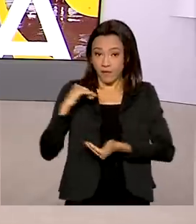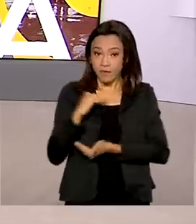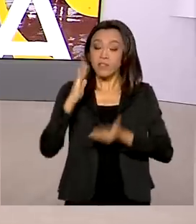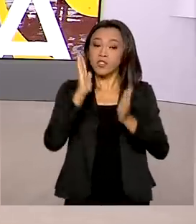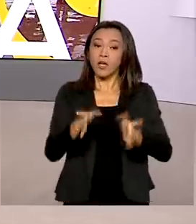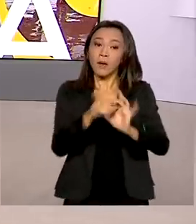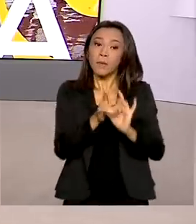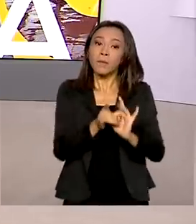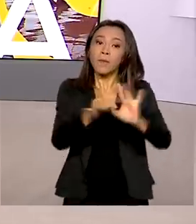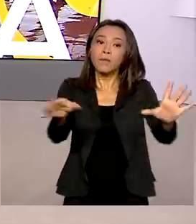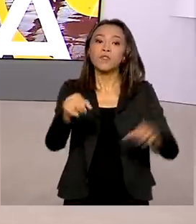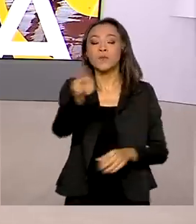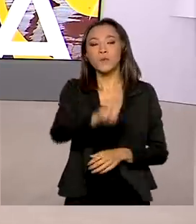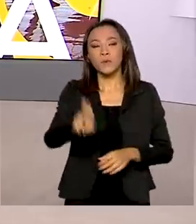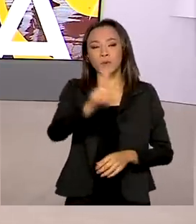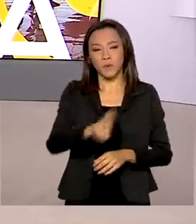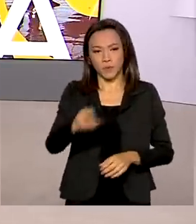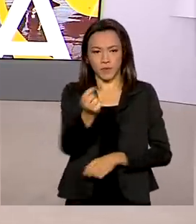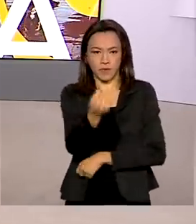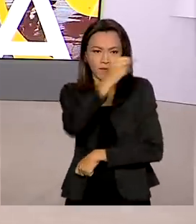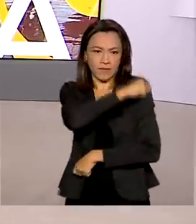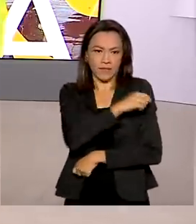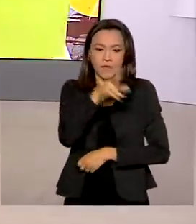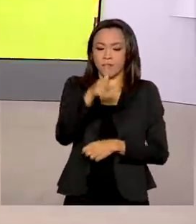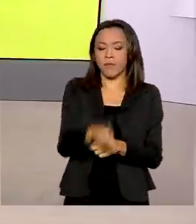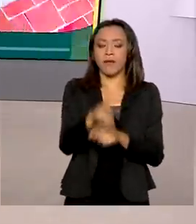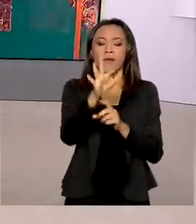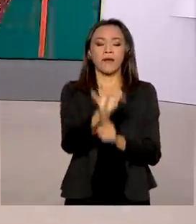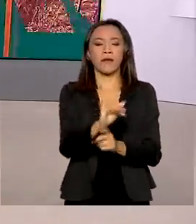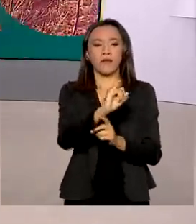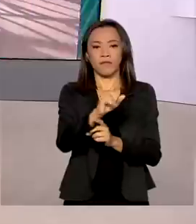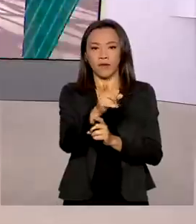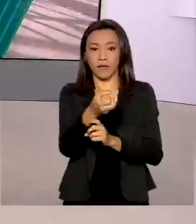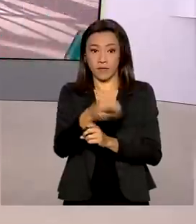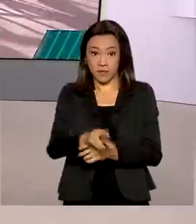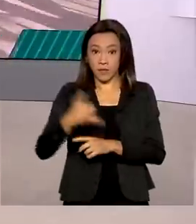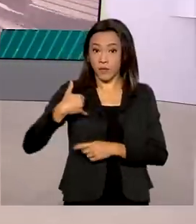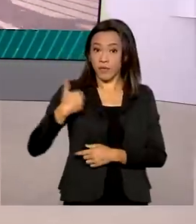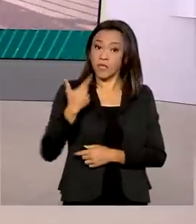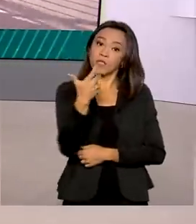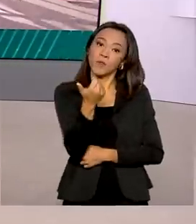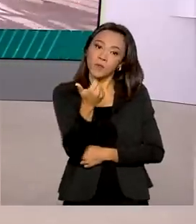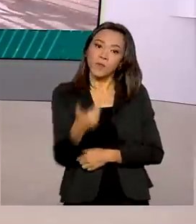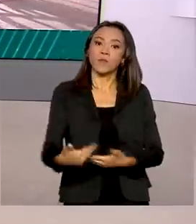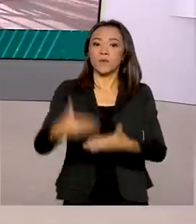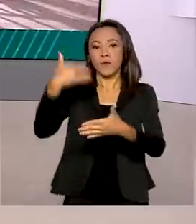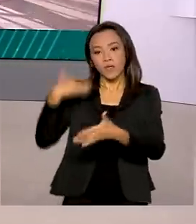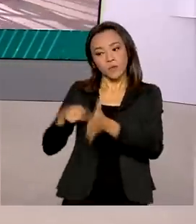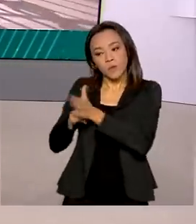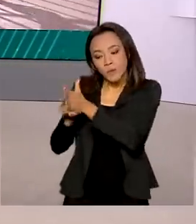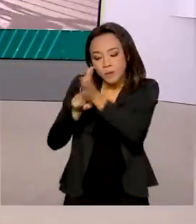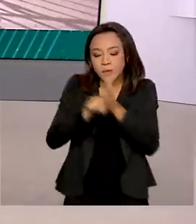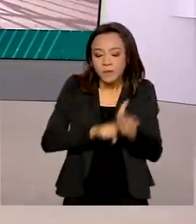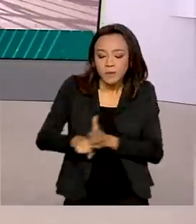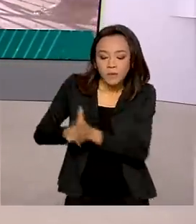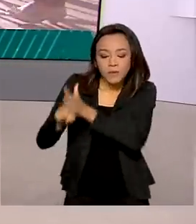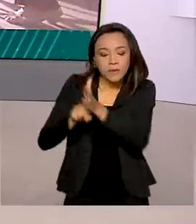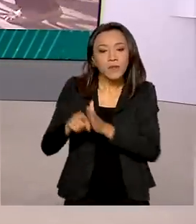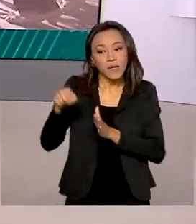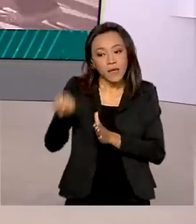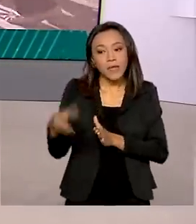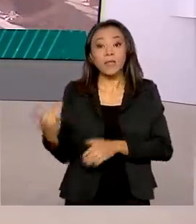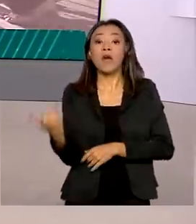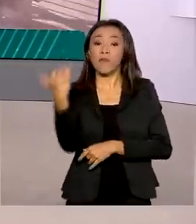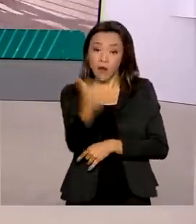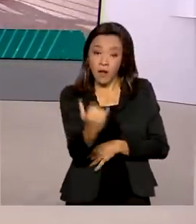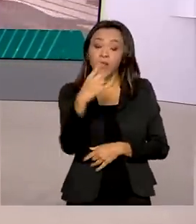Pfizer para crianças com 12 anos ou mais, após a apresentação de estudos desenvolvidos pelo laboratório. Eles indicaram